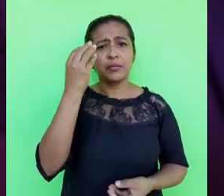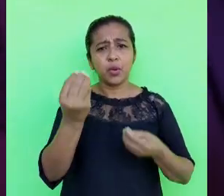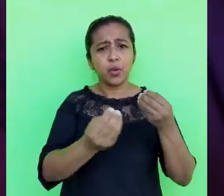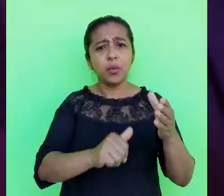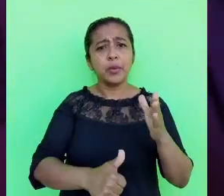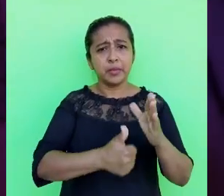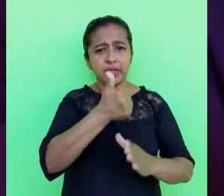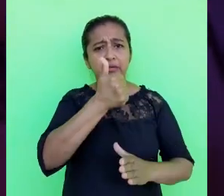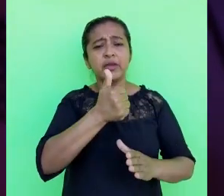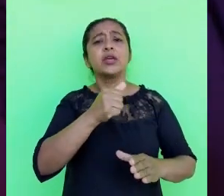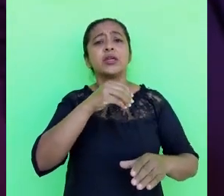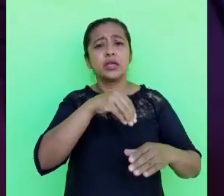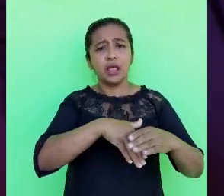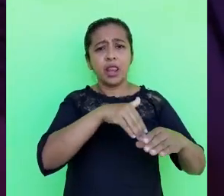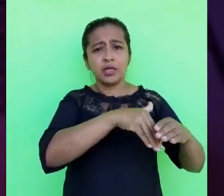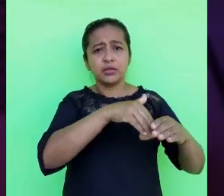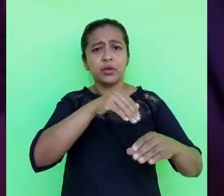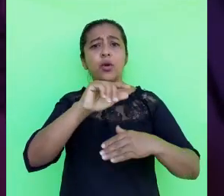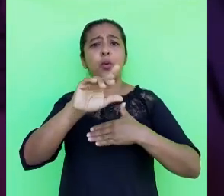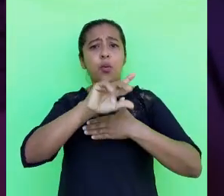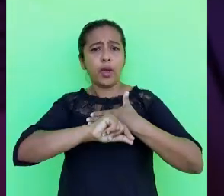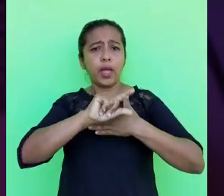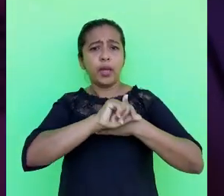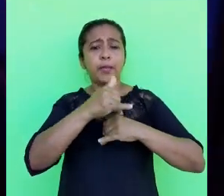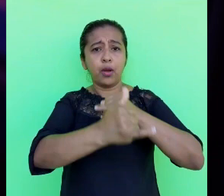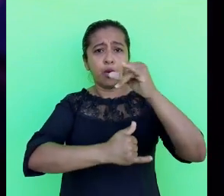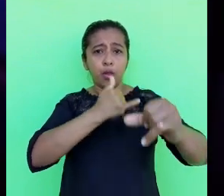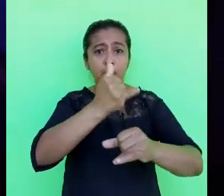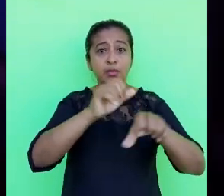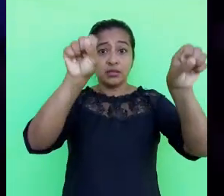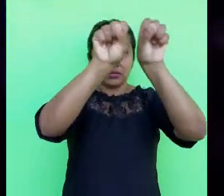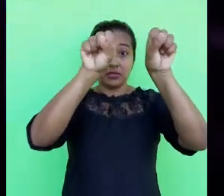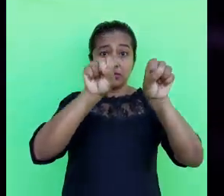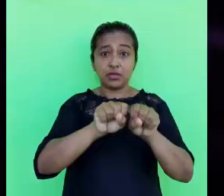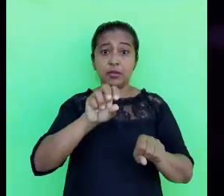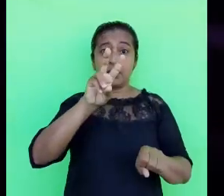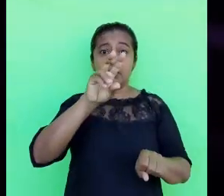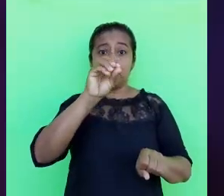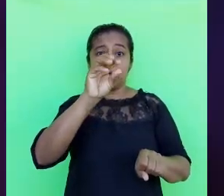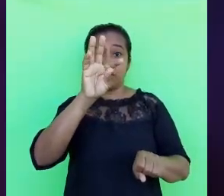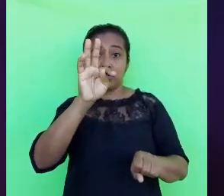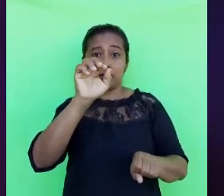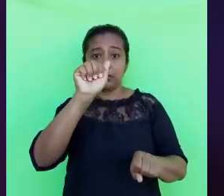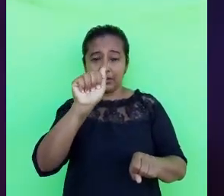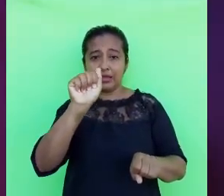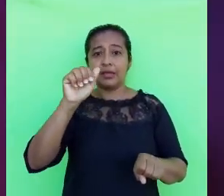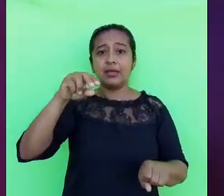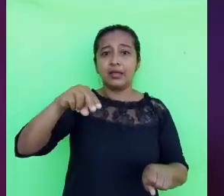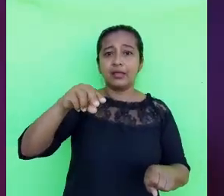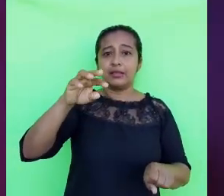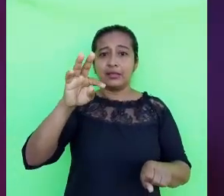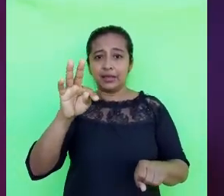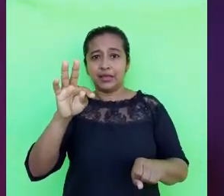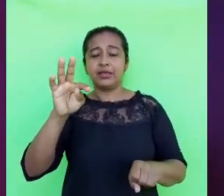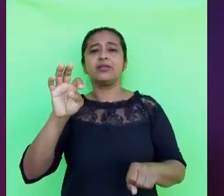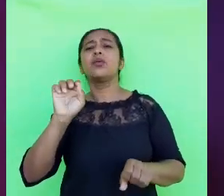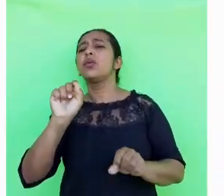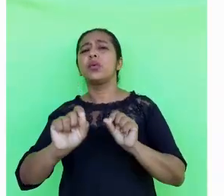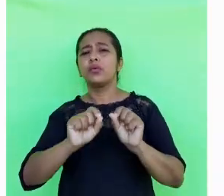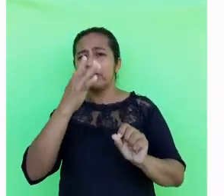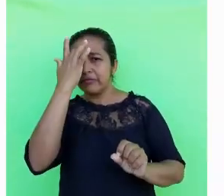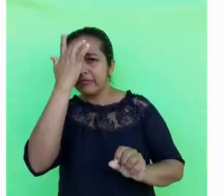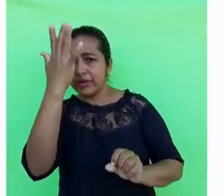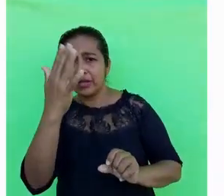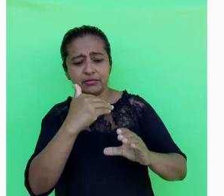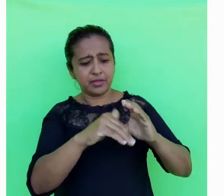Você já sabe que pela primeira vez as eleições na UEFA serão online pelo sistema Votanet? Não? Então olha só como é fácil.